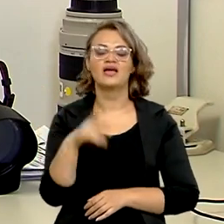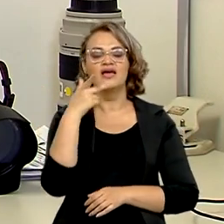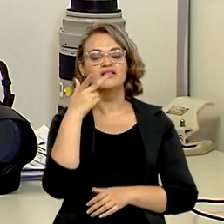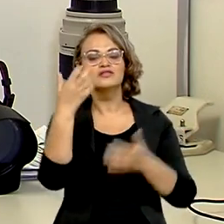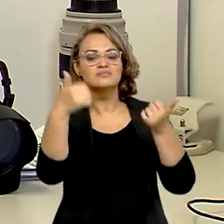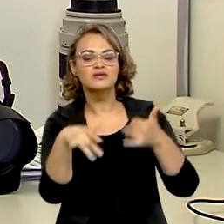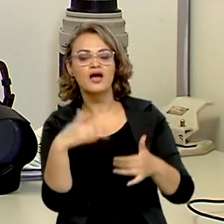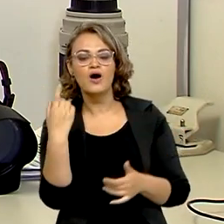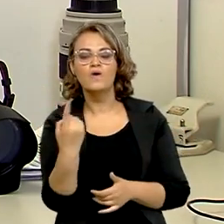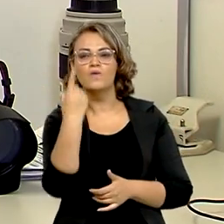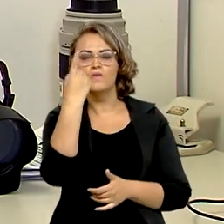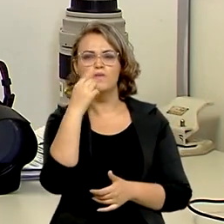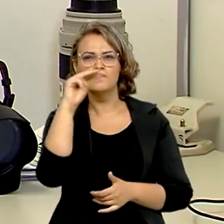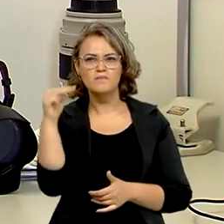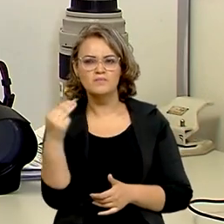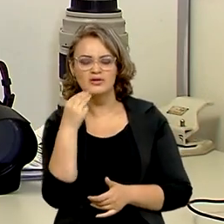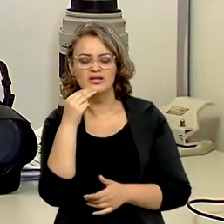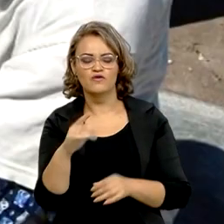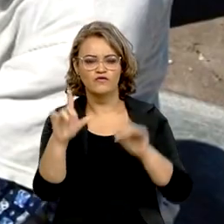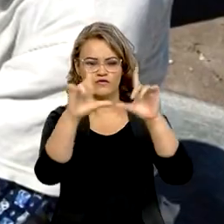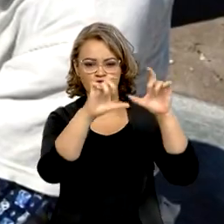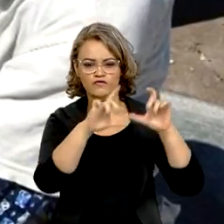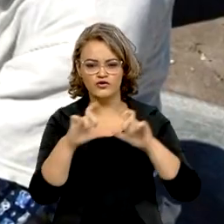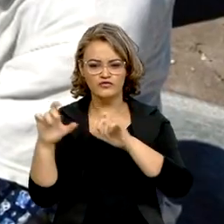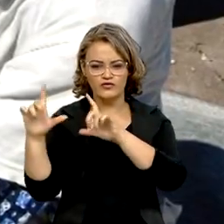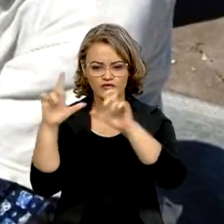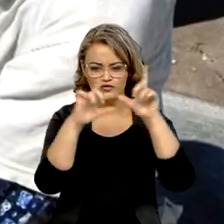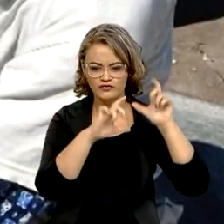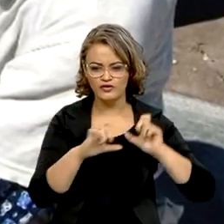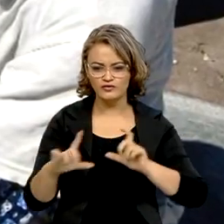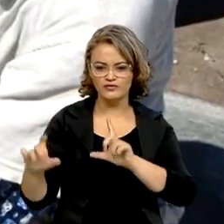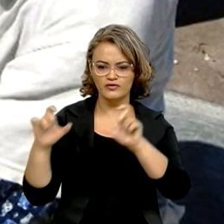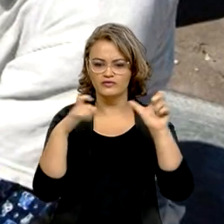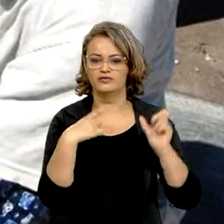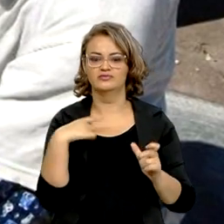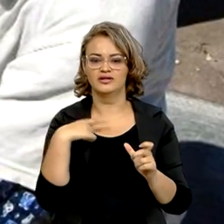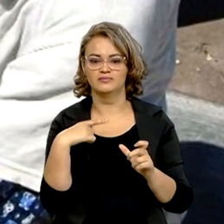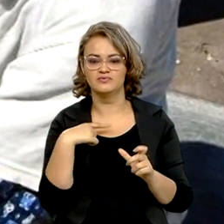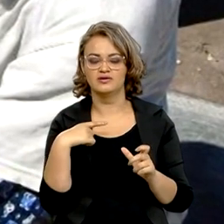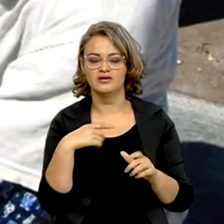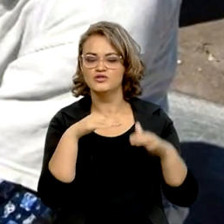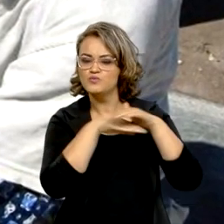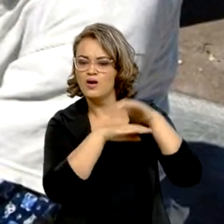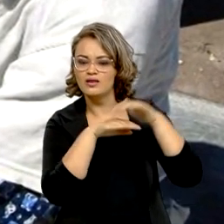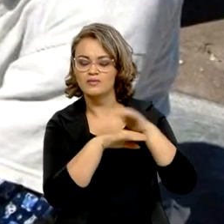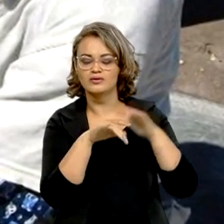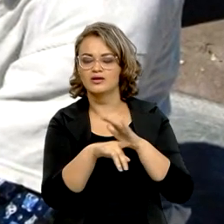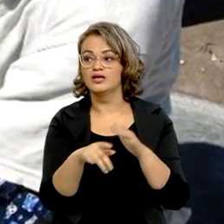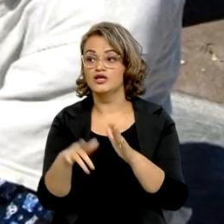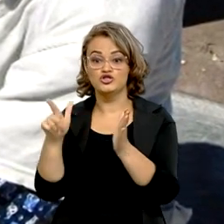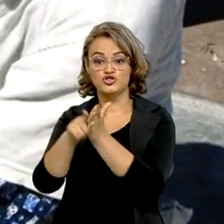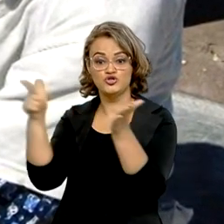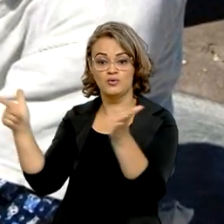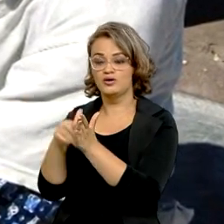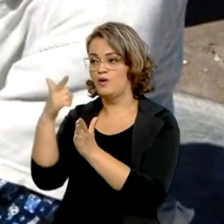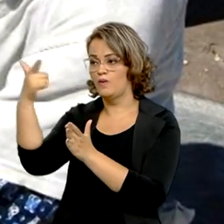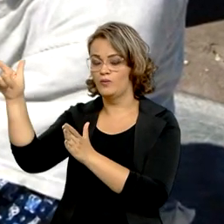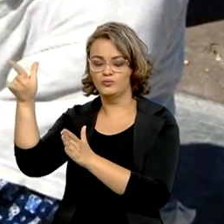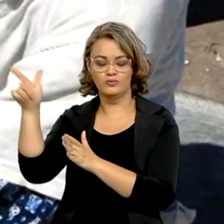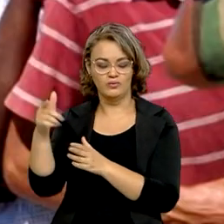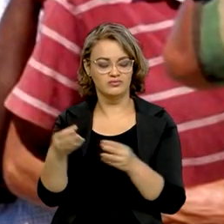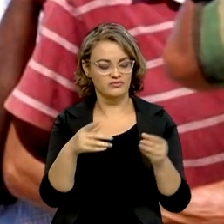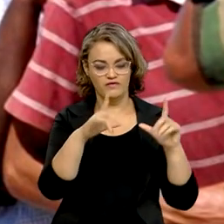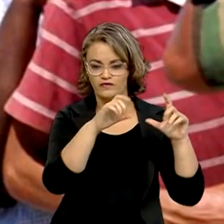de mais de 1 milhão e 400 mil fotos. Nós abastecemos boa parte dos grandes jornais de interior, não só